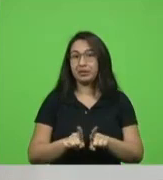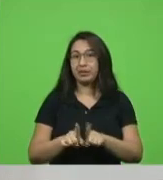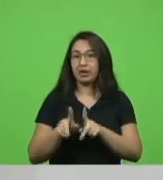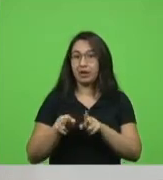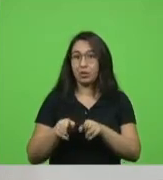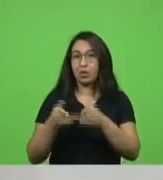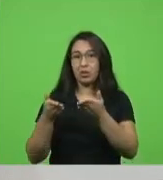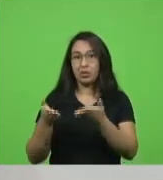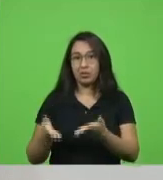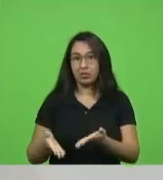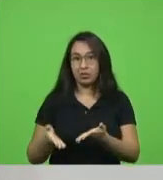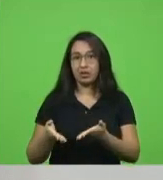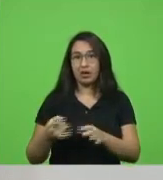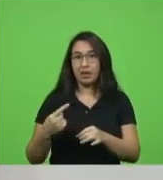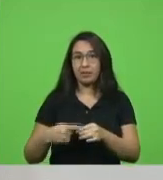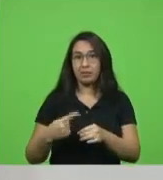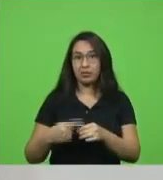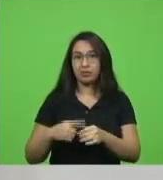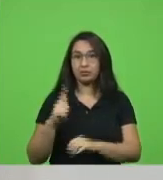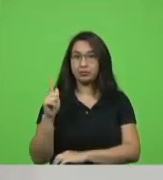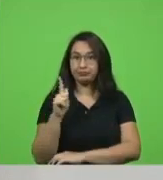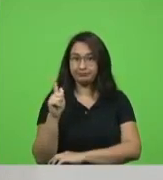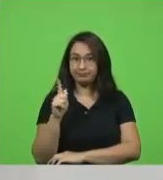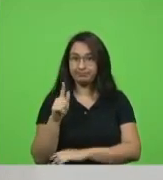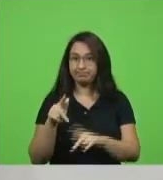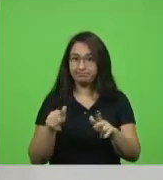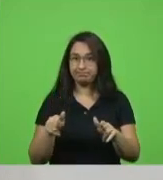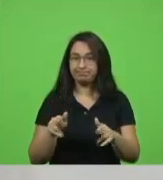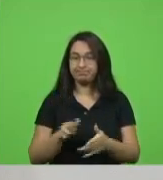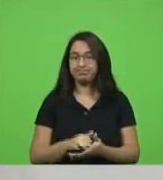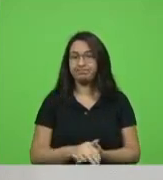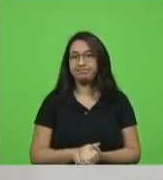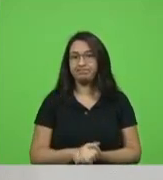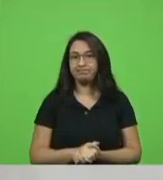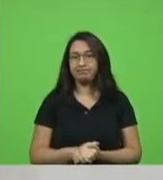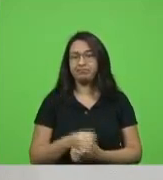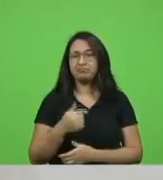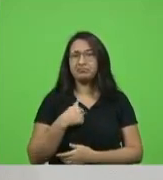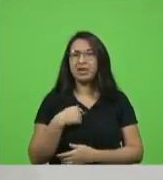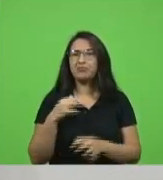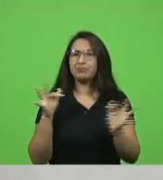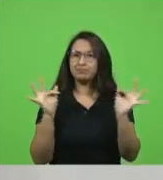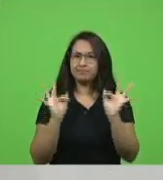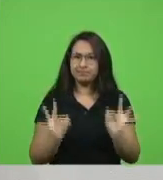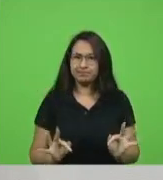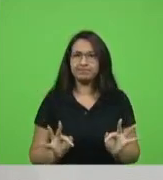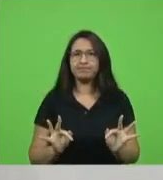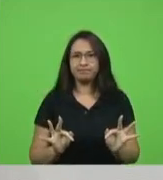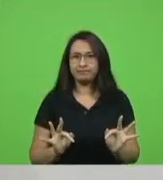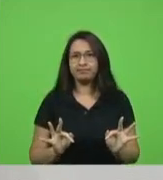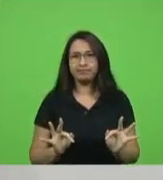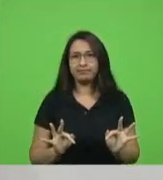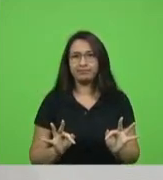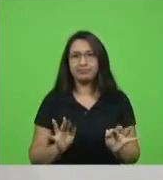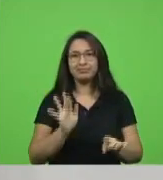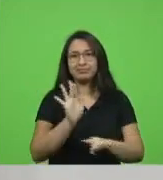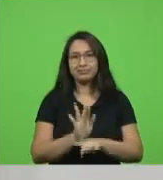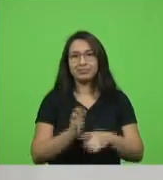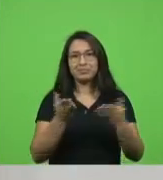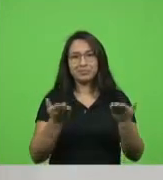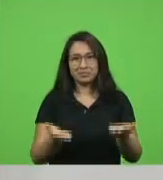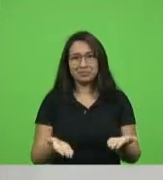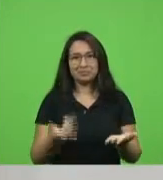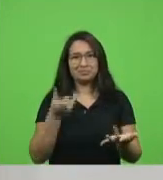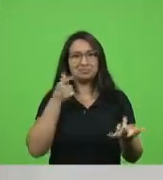no município de Gaspar eu fico muito feliz em poder contribuir nesse processo